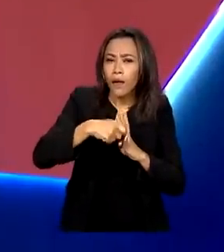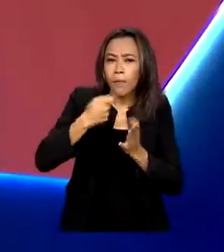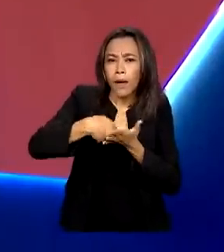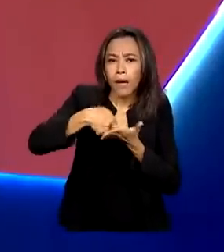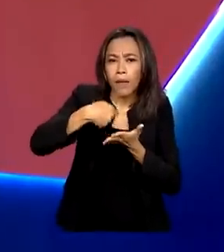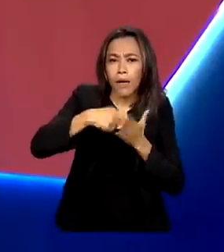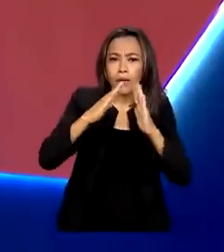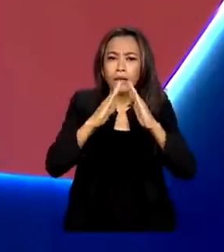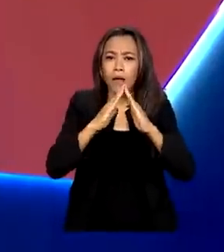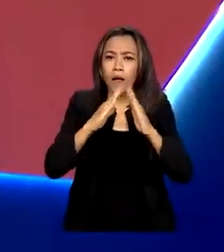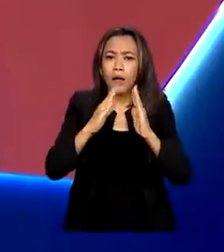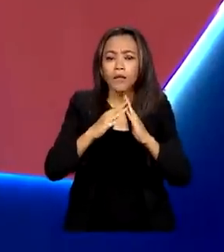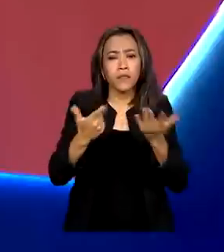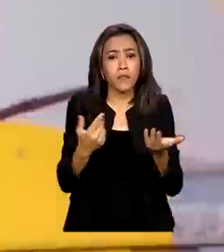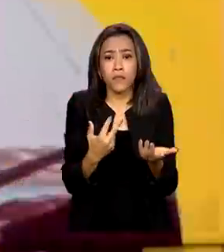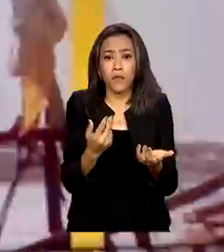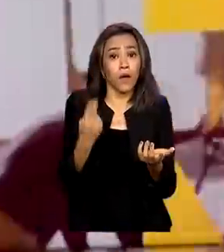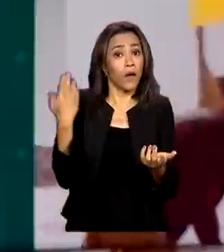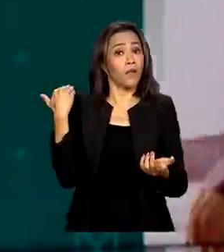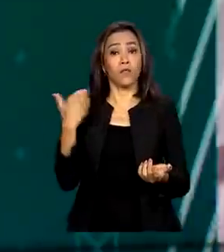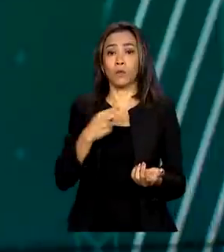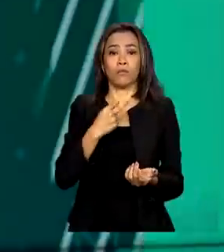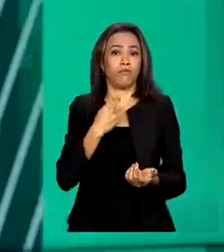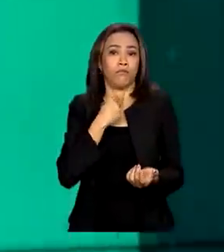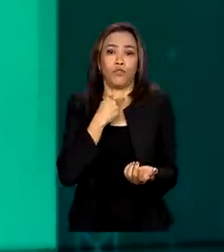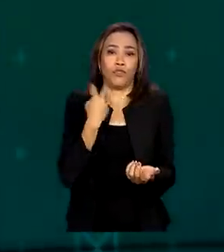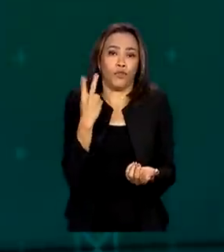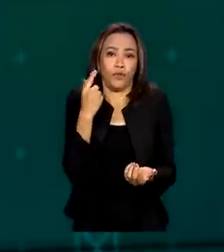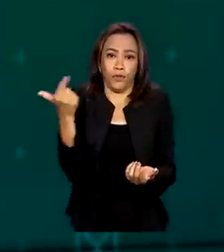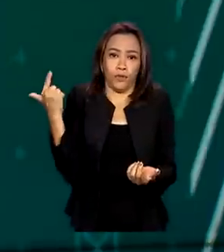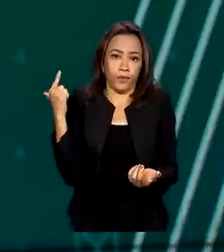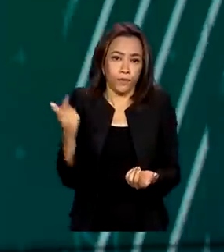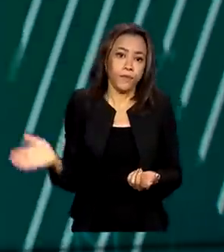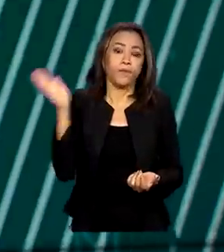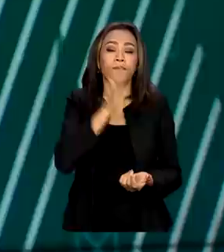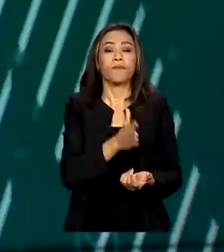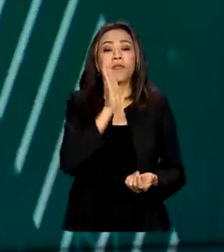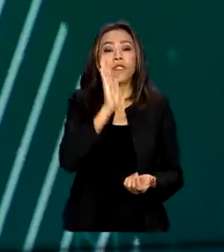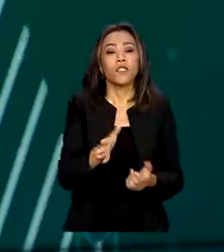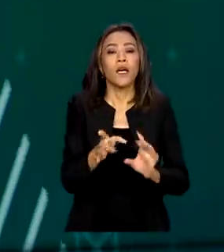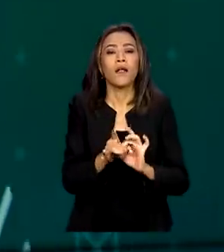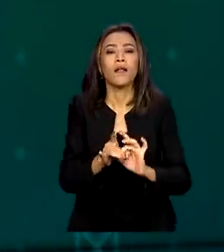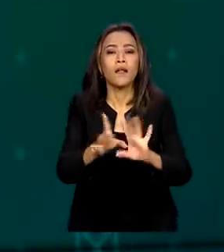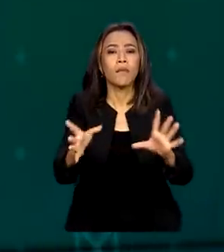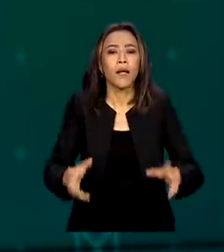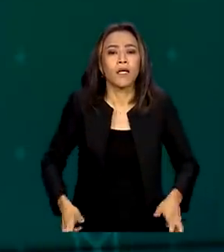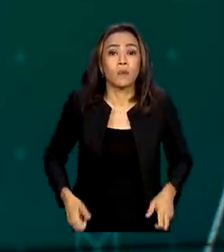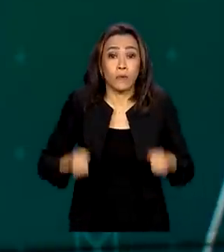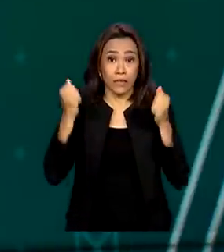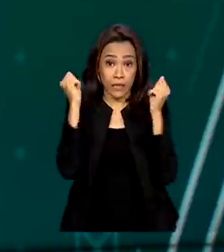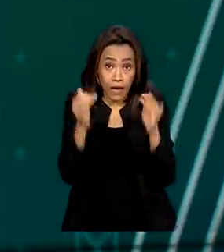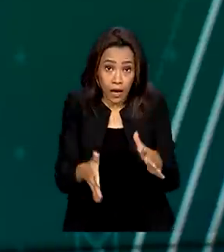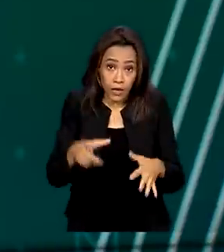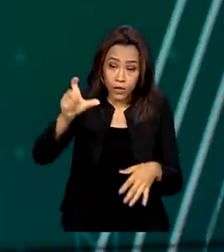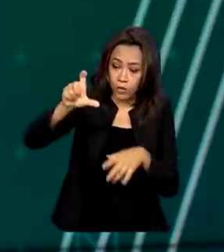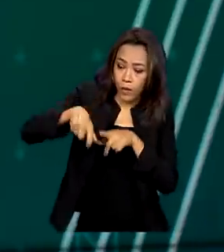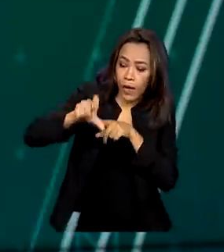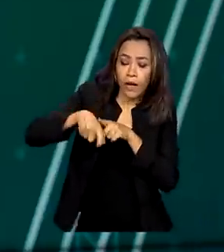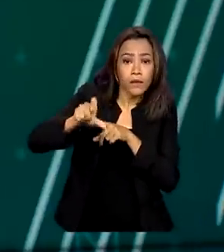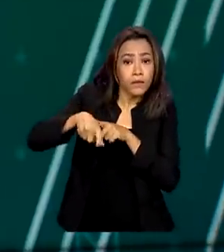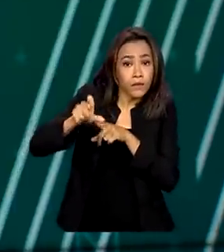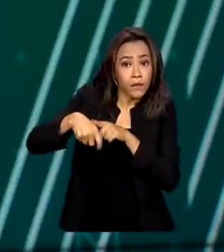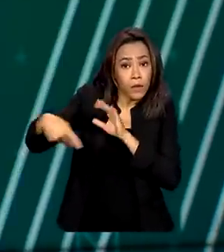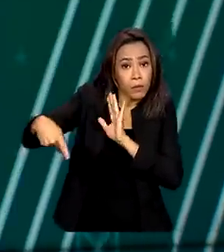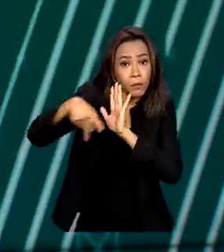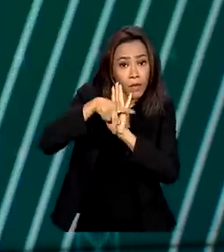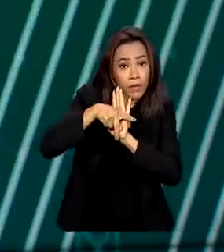podiam ter as coisas nesse país. Foram liberados para consulta os gastos do cartão corporativo de governos